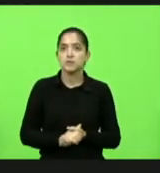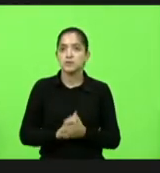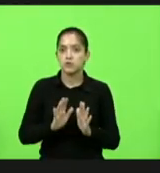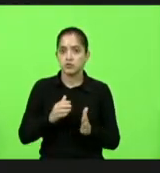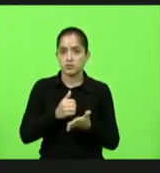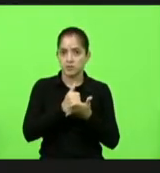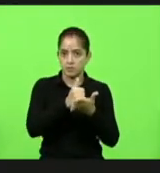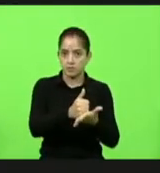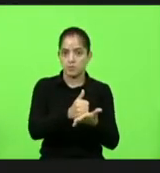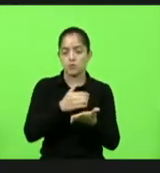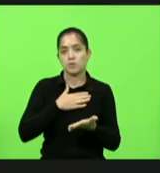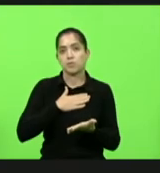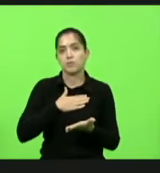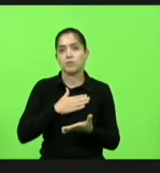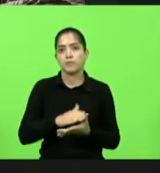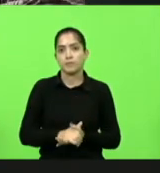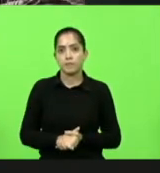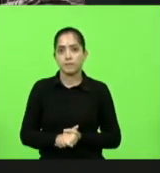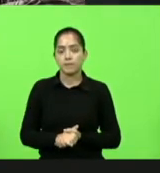apoio desse deputado. Muito obrigado.